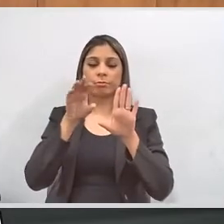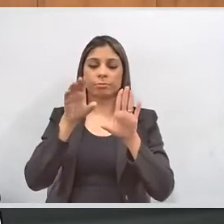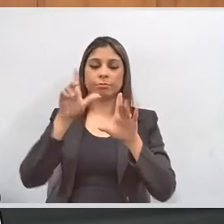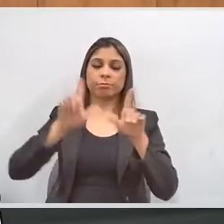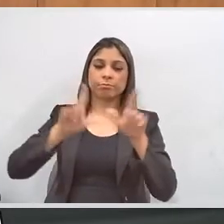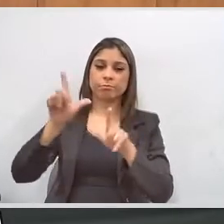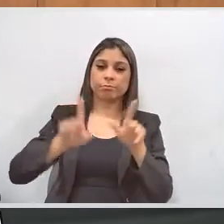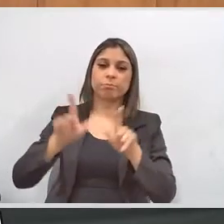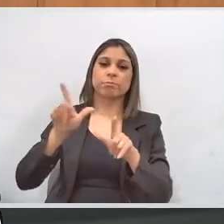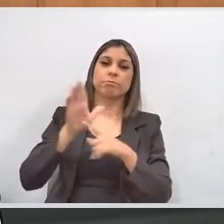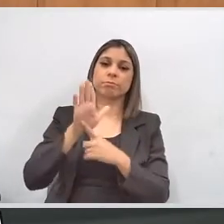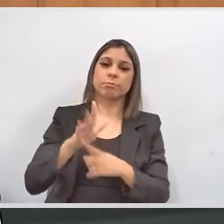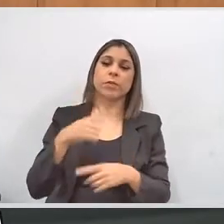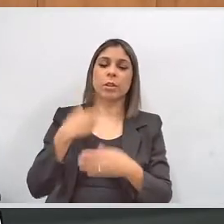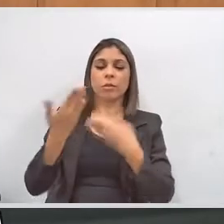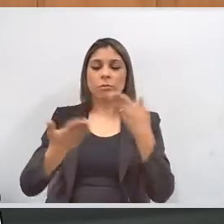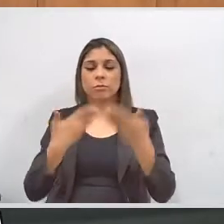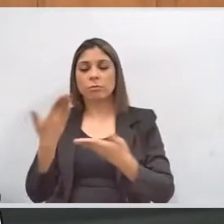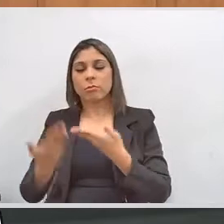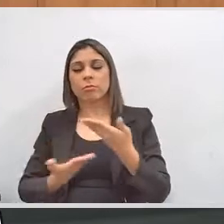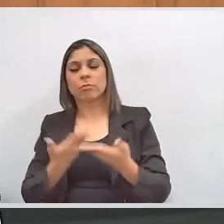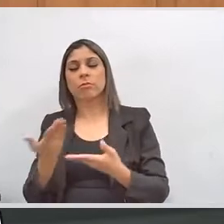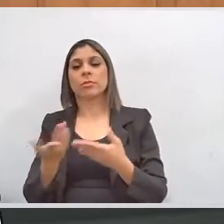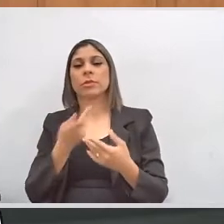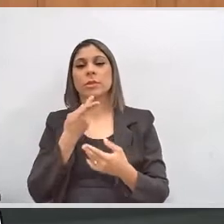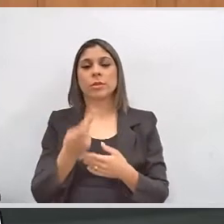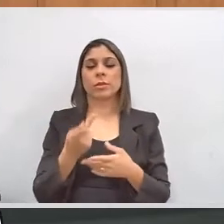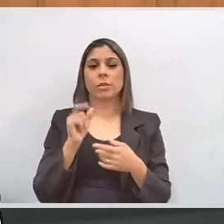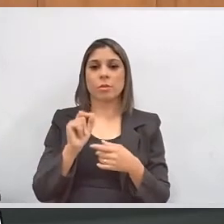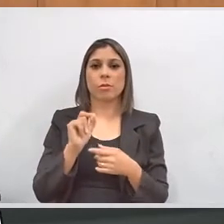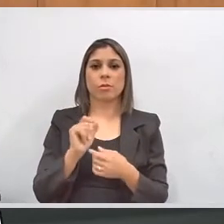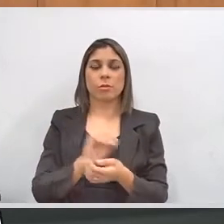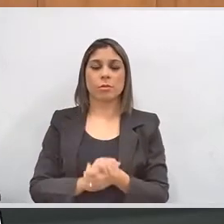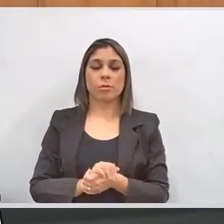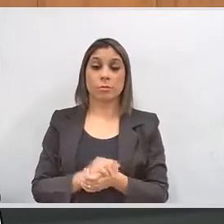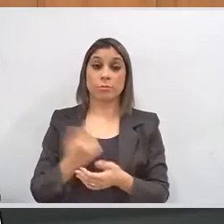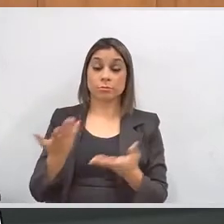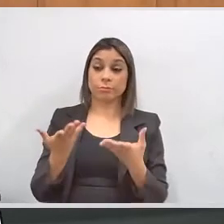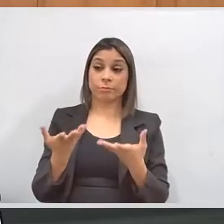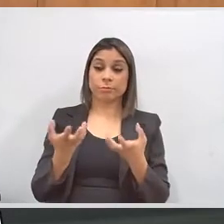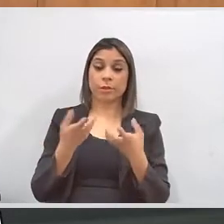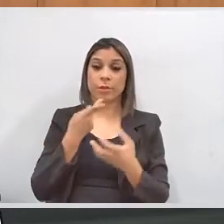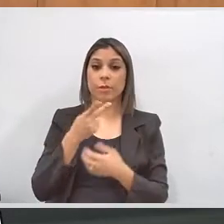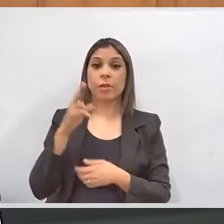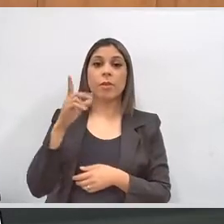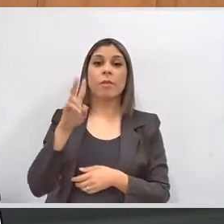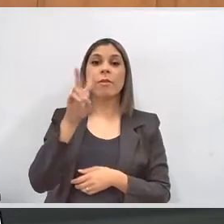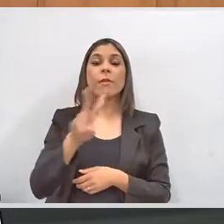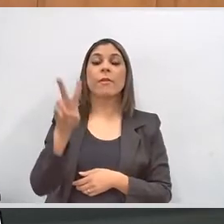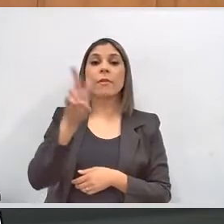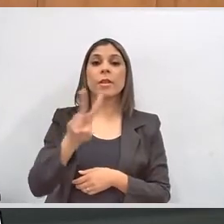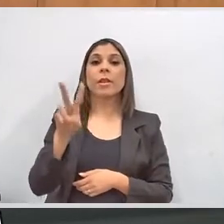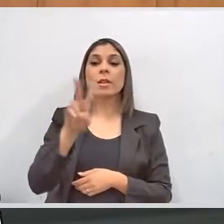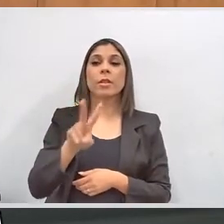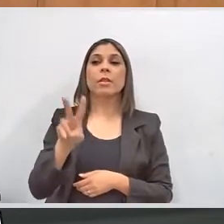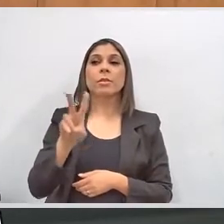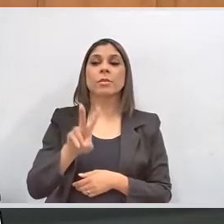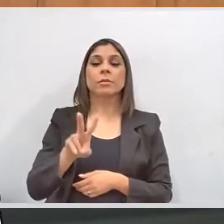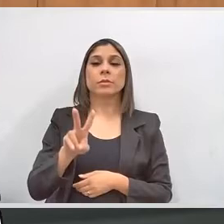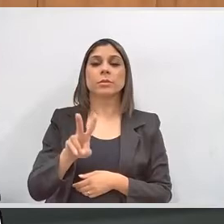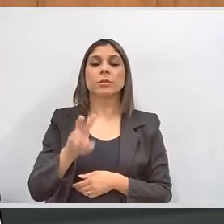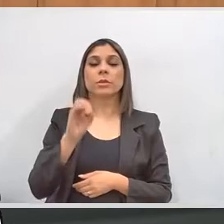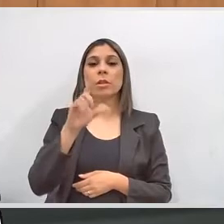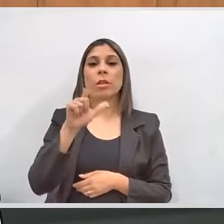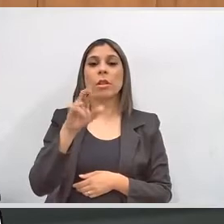passar um slide, eu vou conversando, a gente vai falando, vai ressaltando os pontos principais. Só queria registrar a presença do vereador do